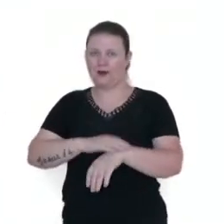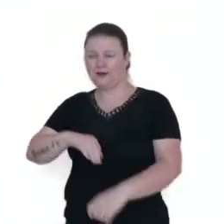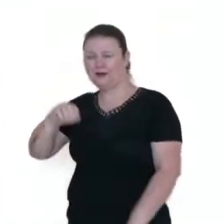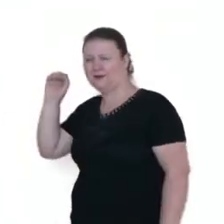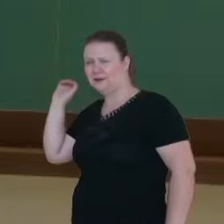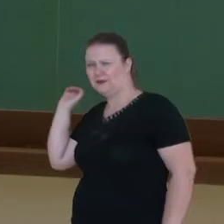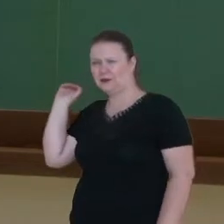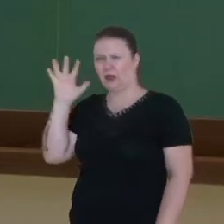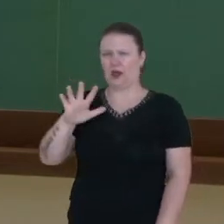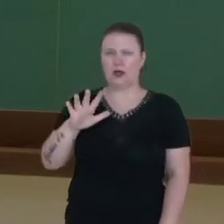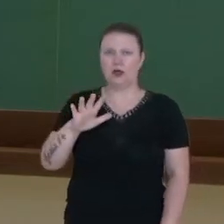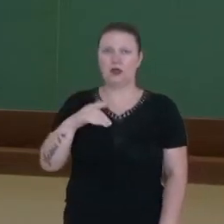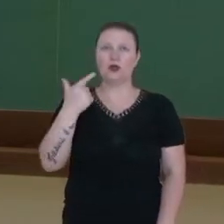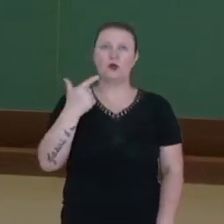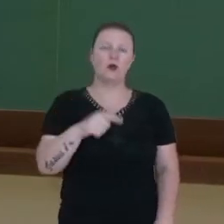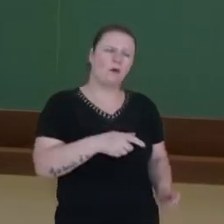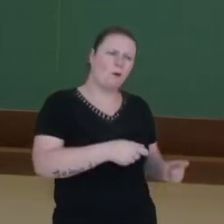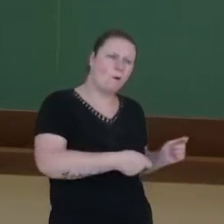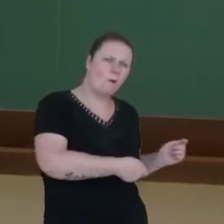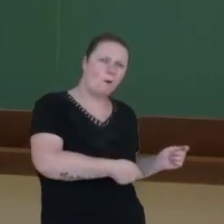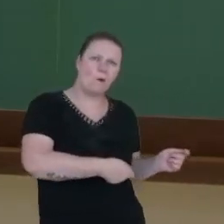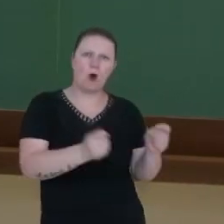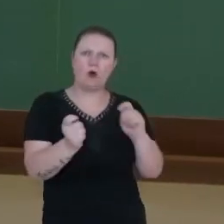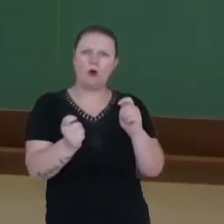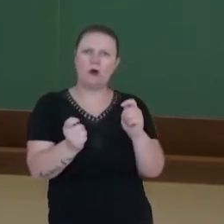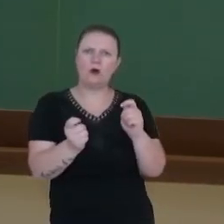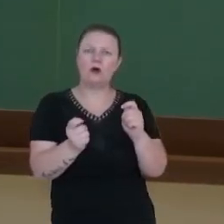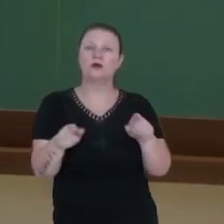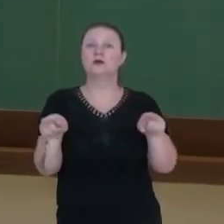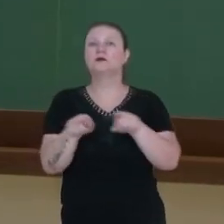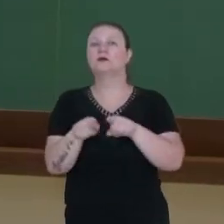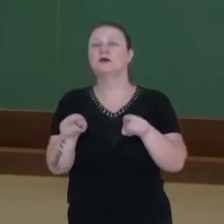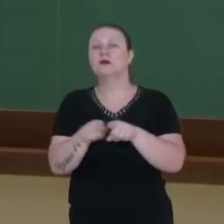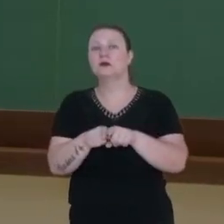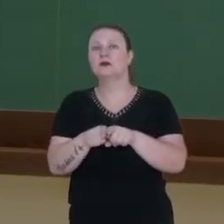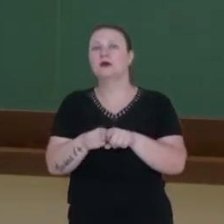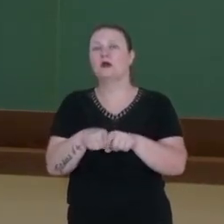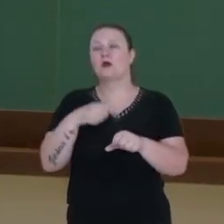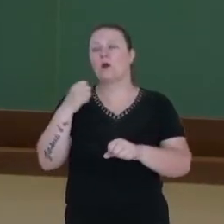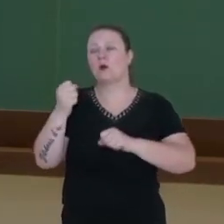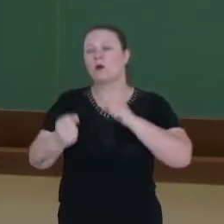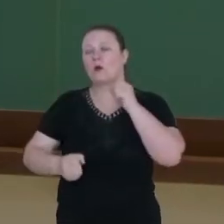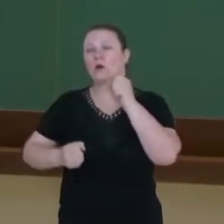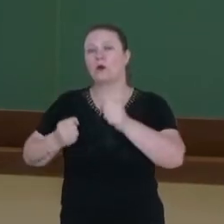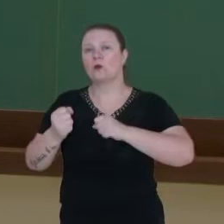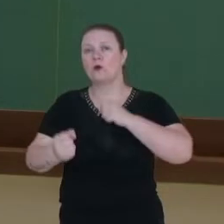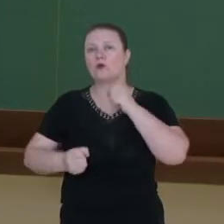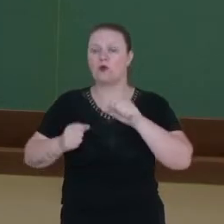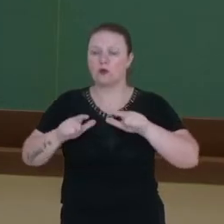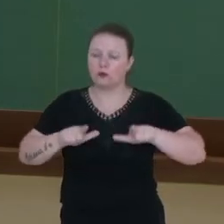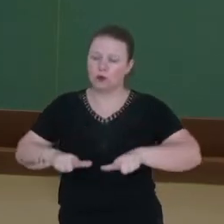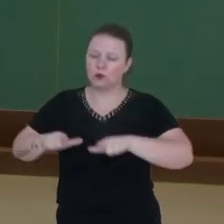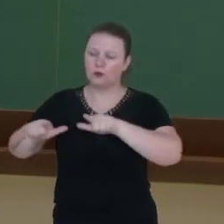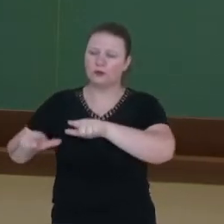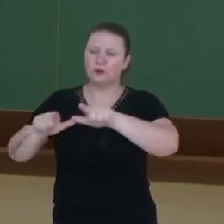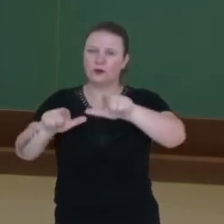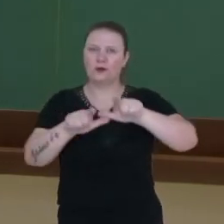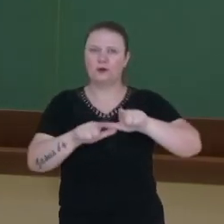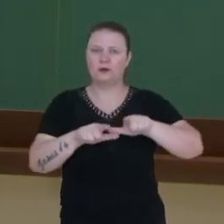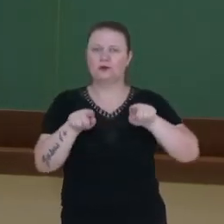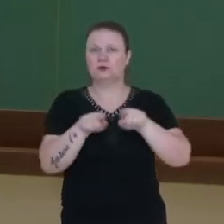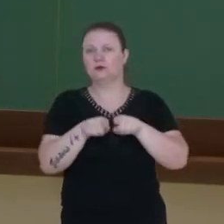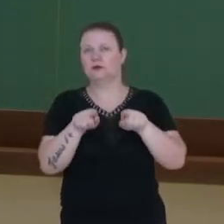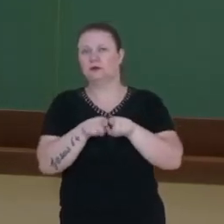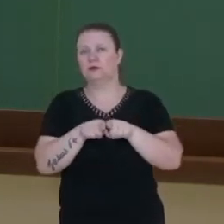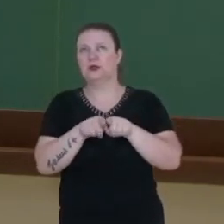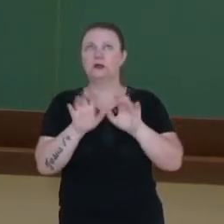vez de defender. Atacando quando eu rebato a bolinha e percorro o espaço entre as bases, defendendo quando eu lanço essa